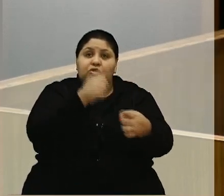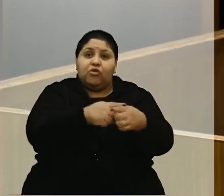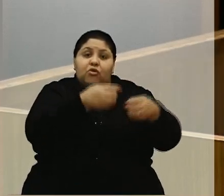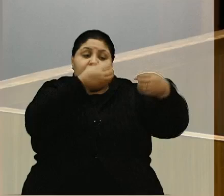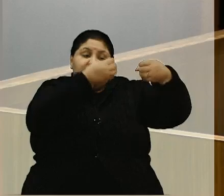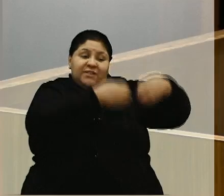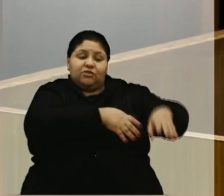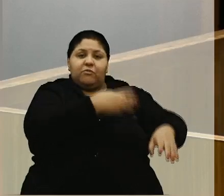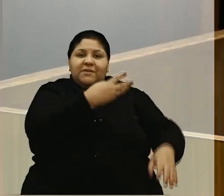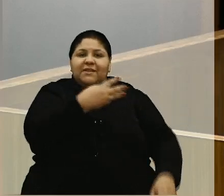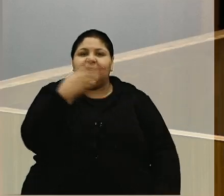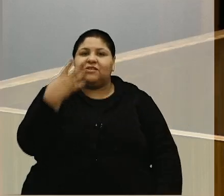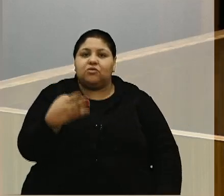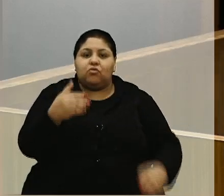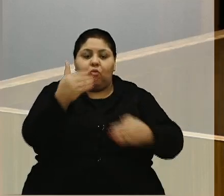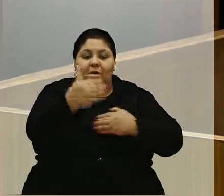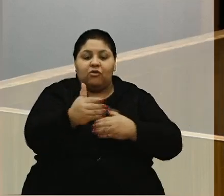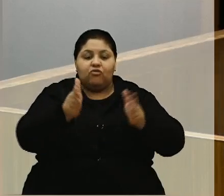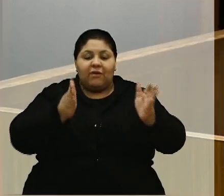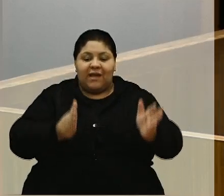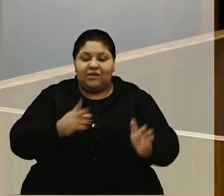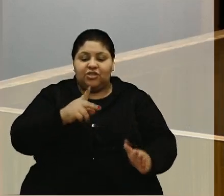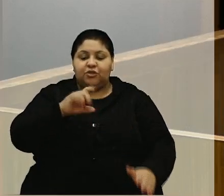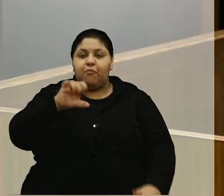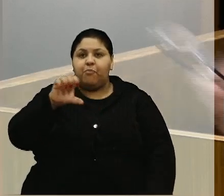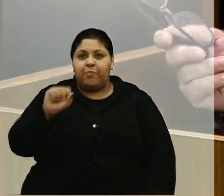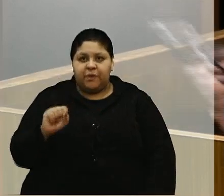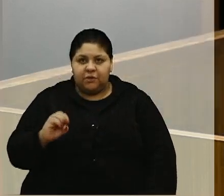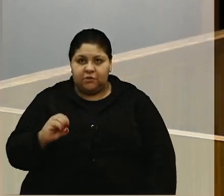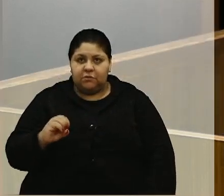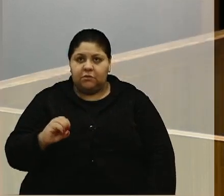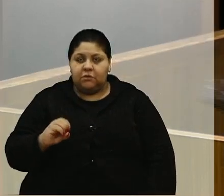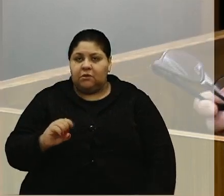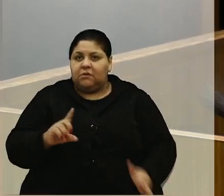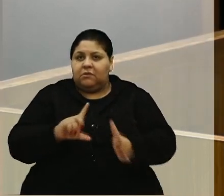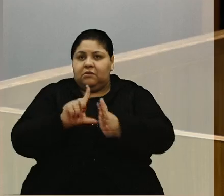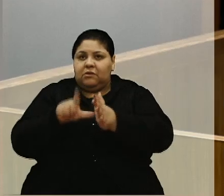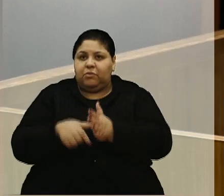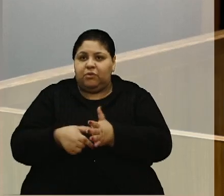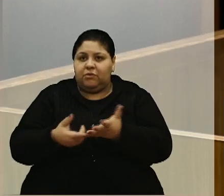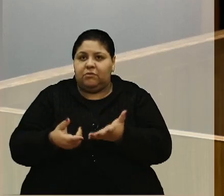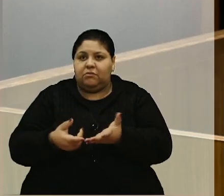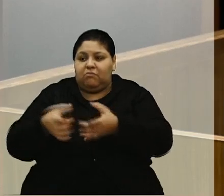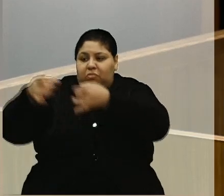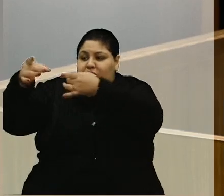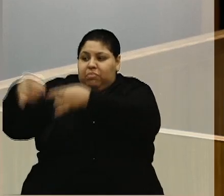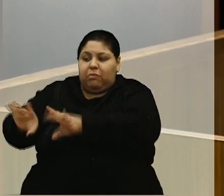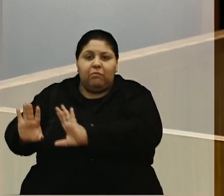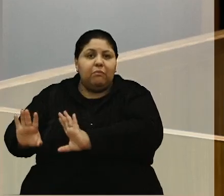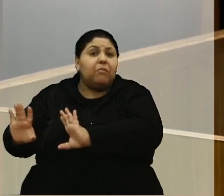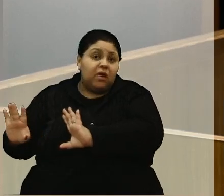quatro caixas de piso, que vai acabar indo para os lixões.